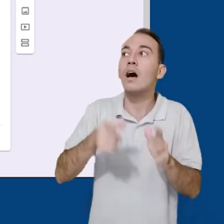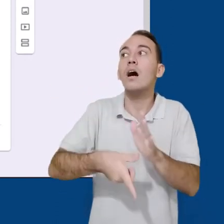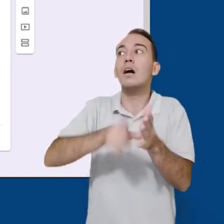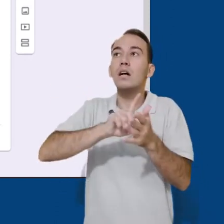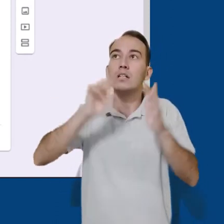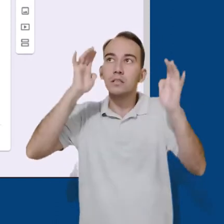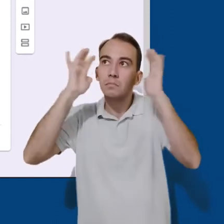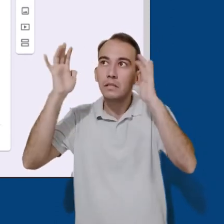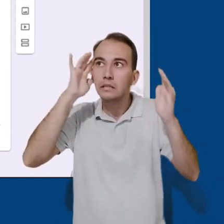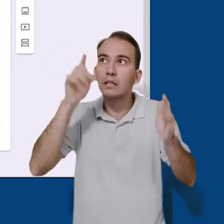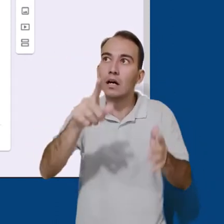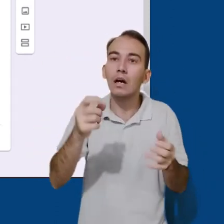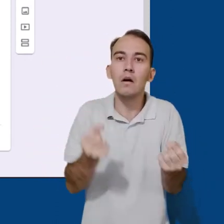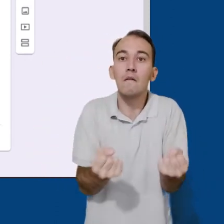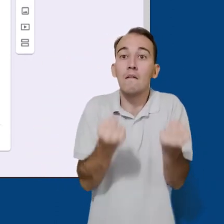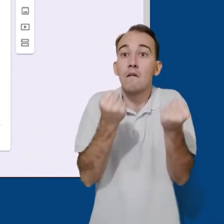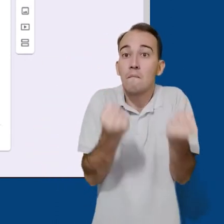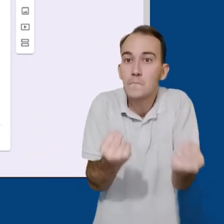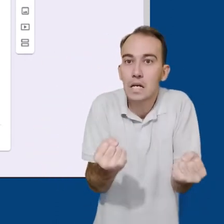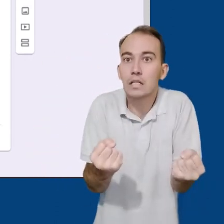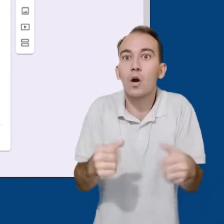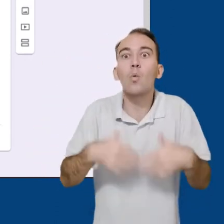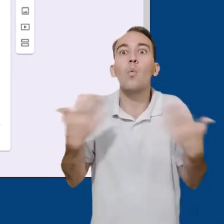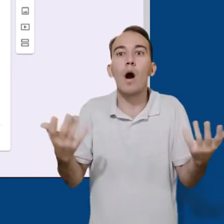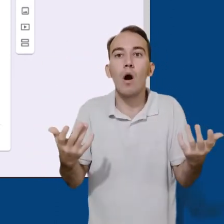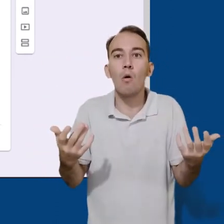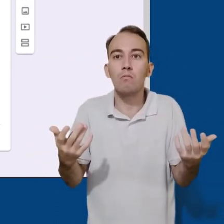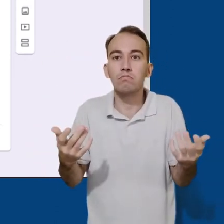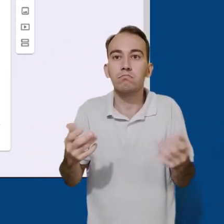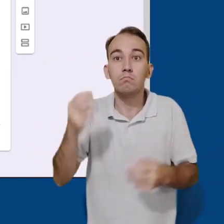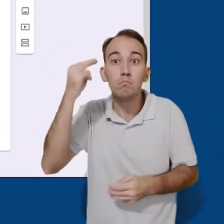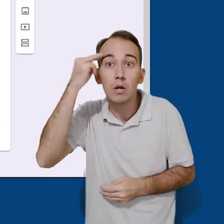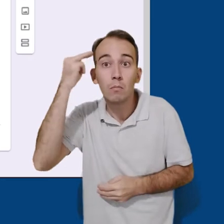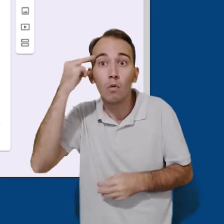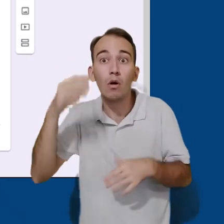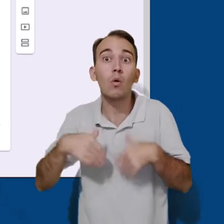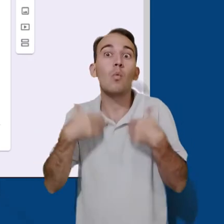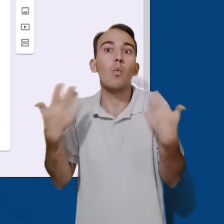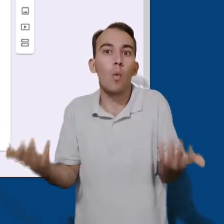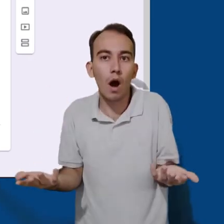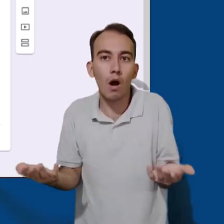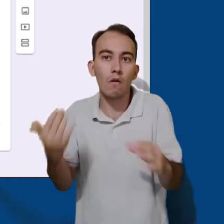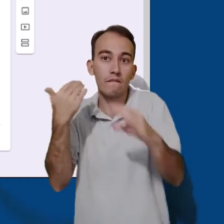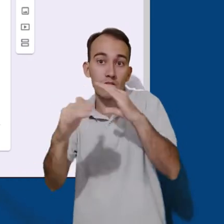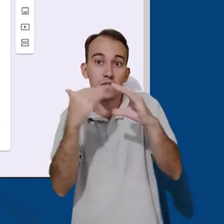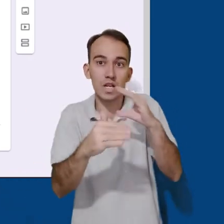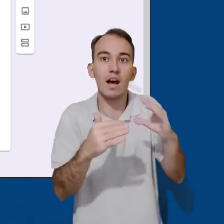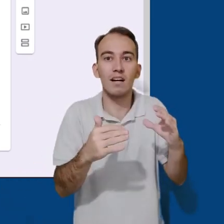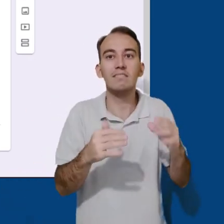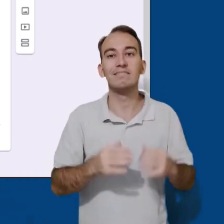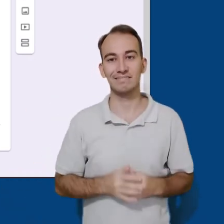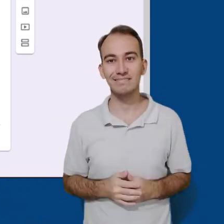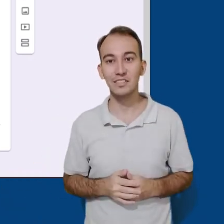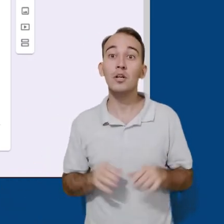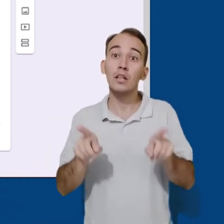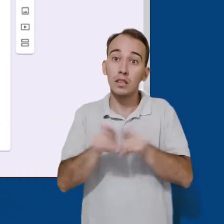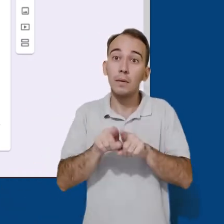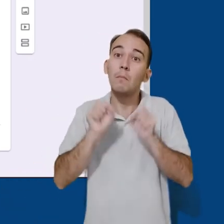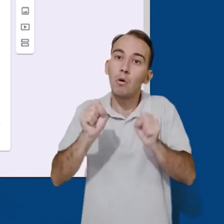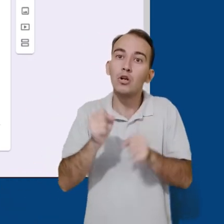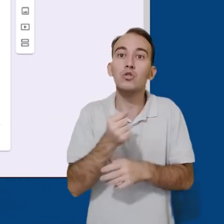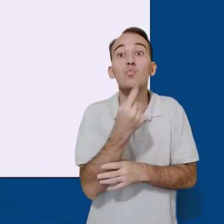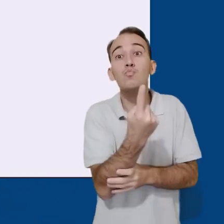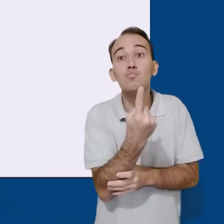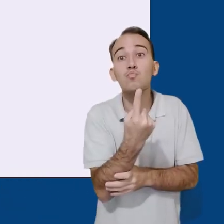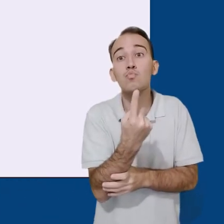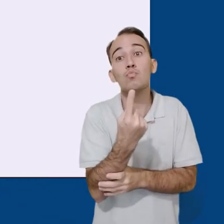arquivos enviados, se será 1, 5 ou 10, e o tamanho máximo de envio. Note que os arquivos enviados ficarão armazenados